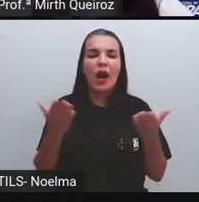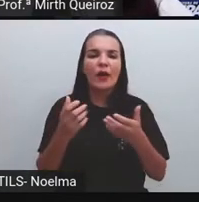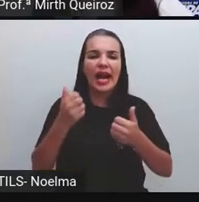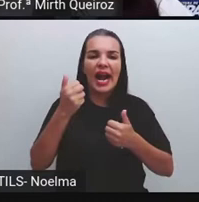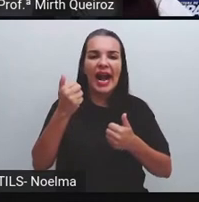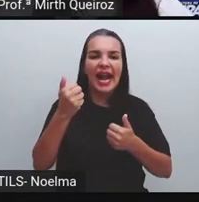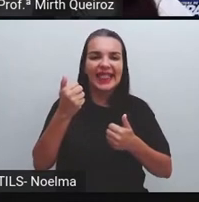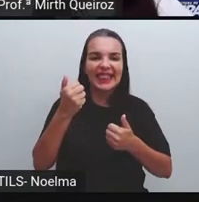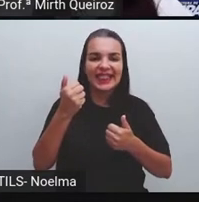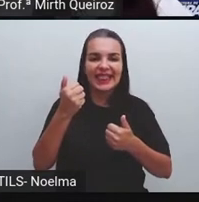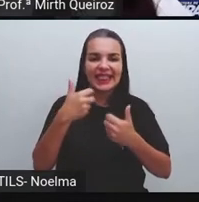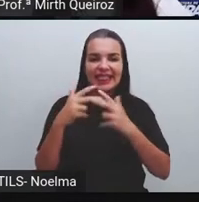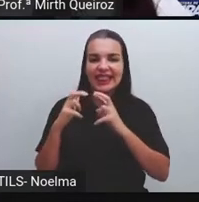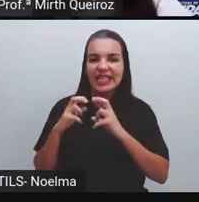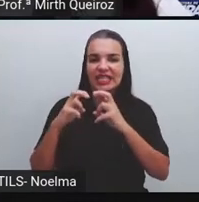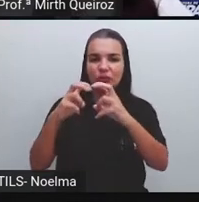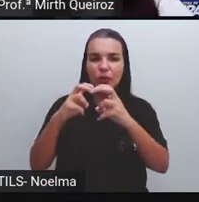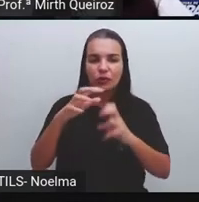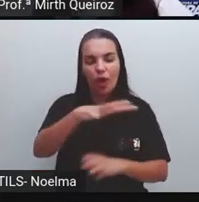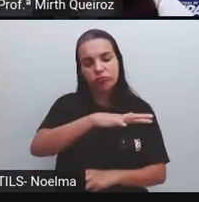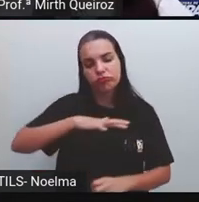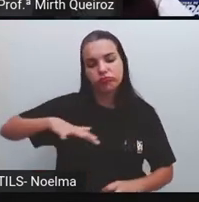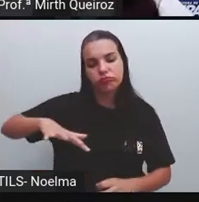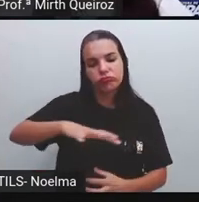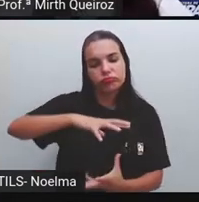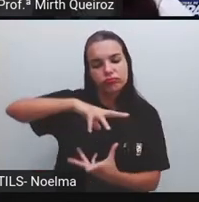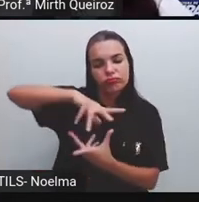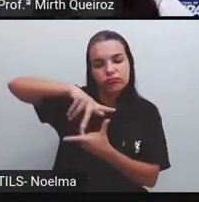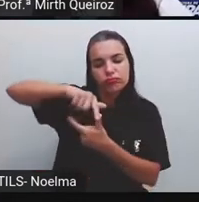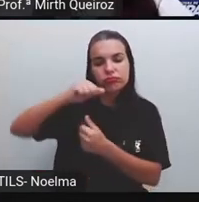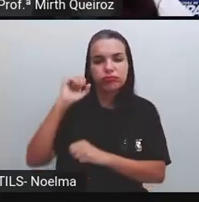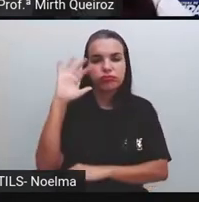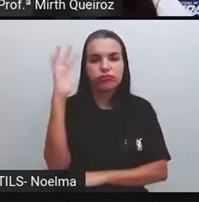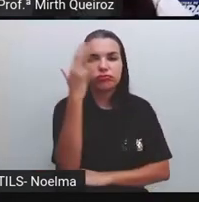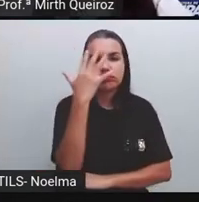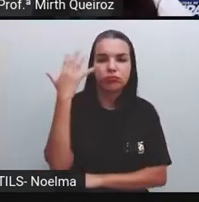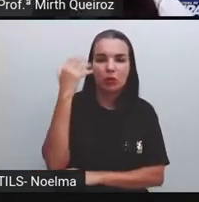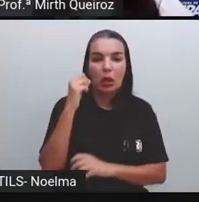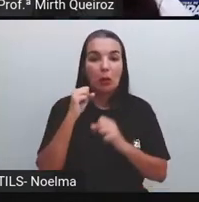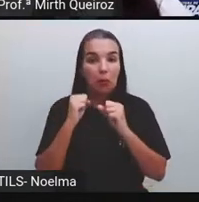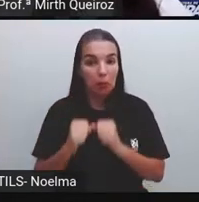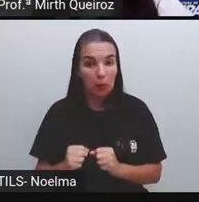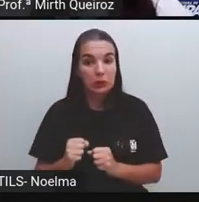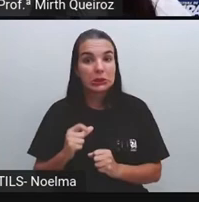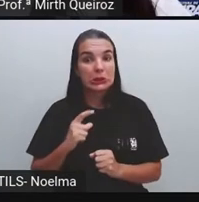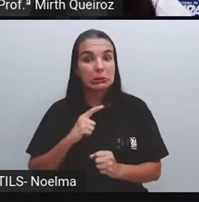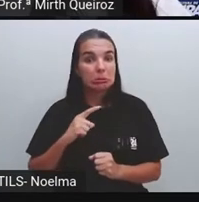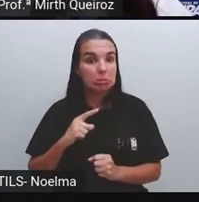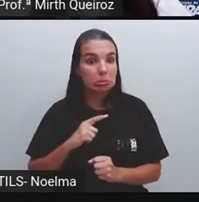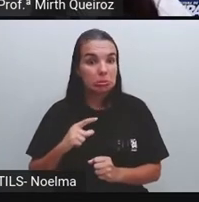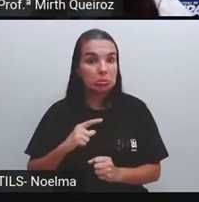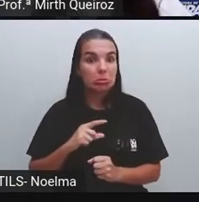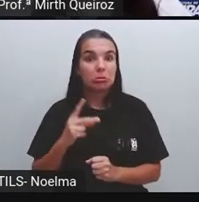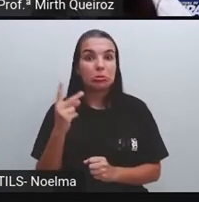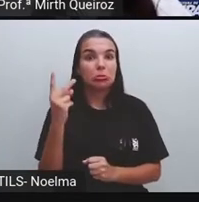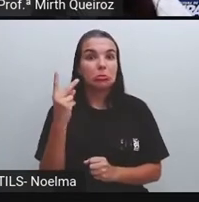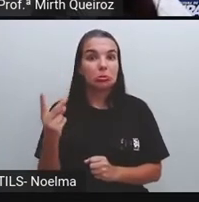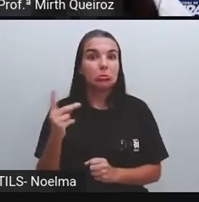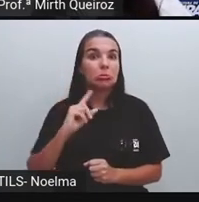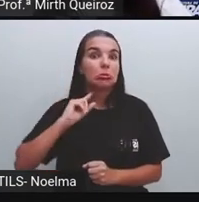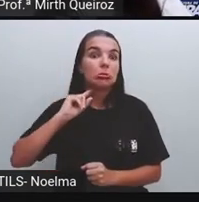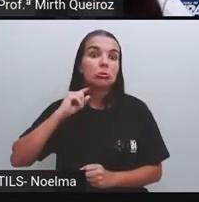Transporte e meio ambiente. Os transportes podem gerar mais outros dois tipos de poluição.